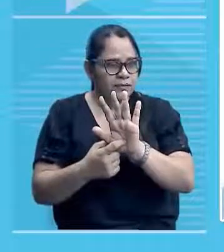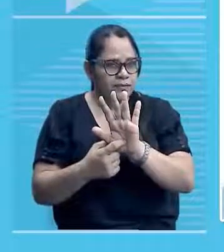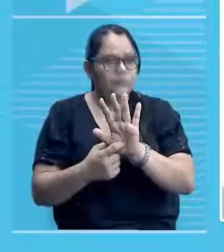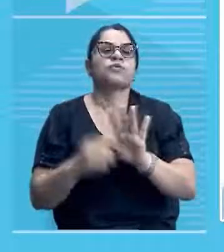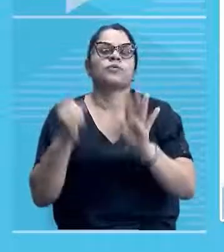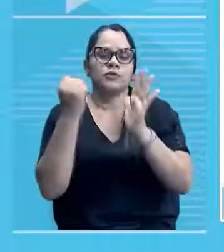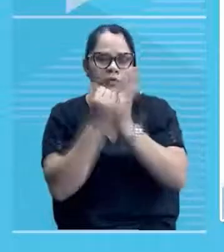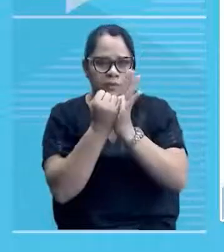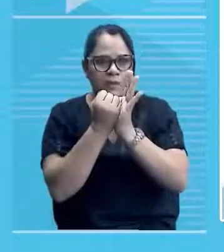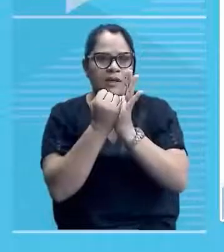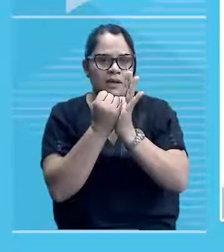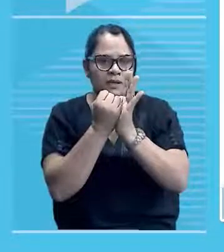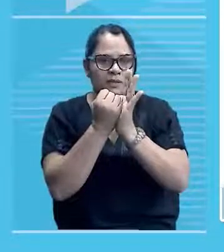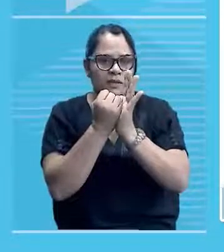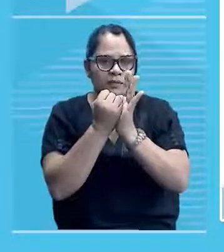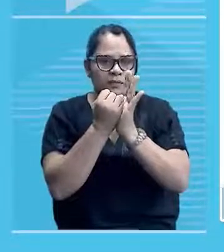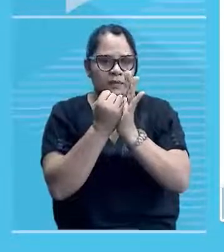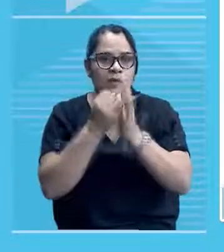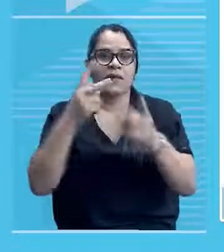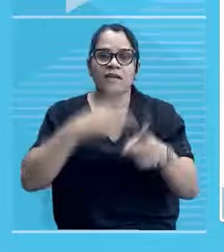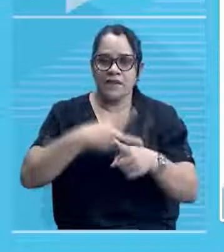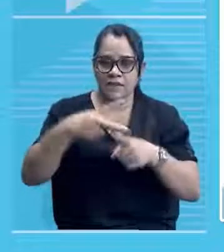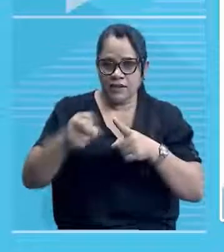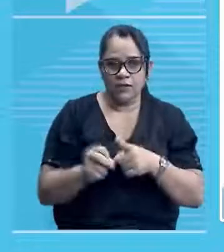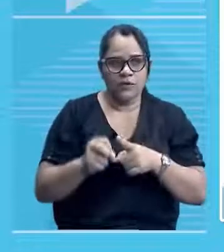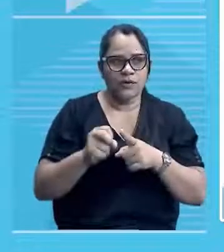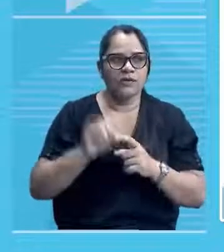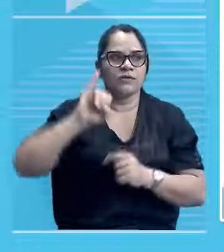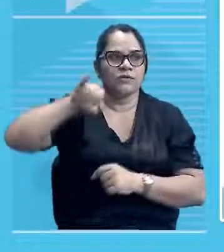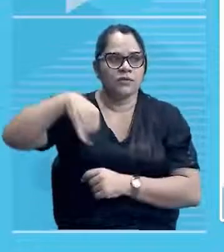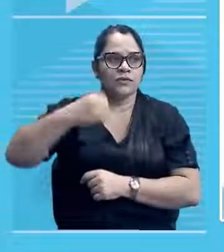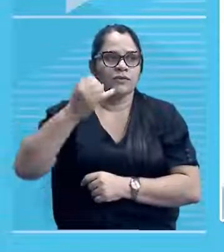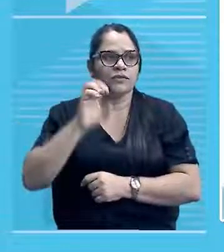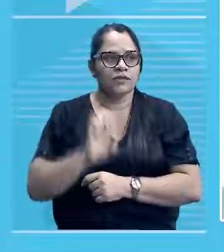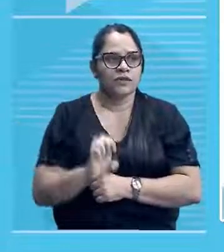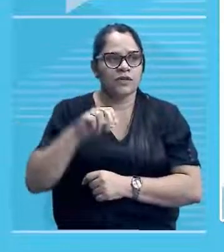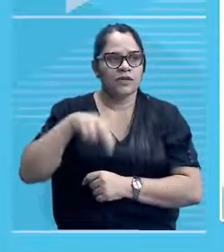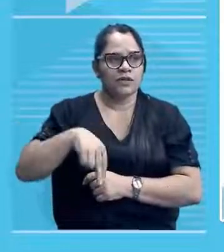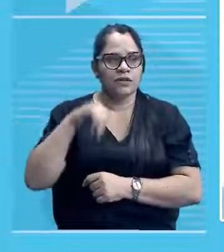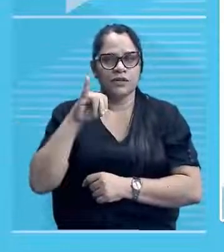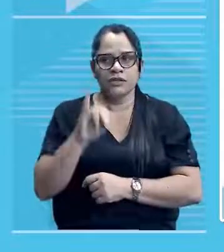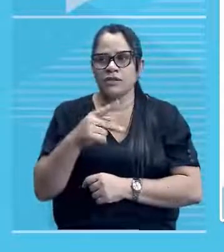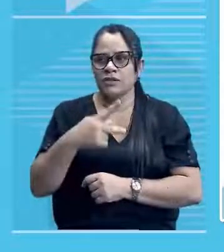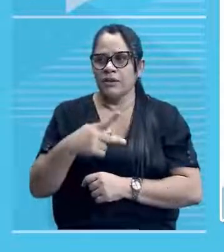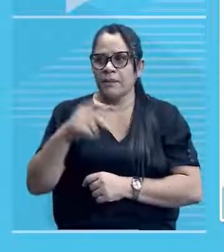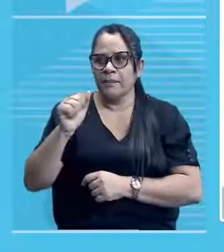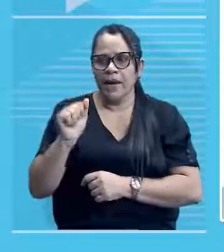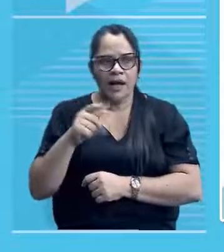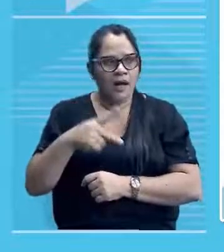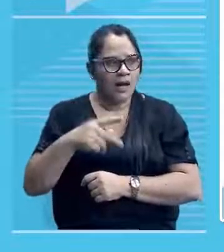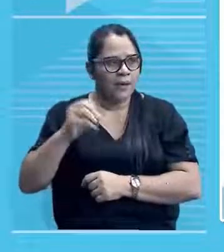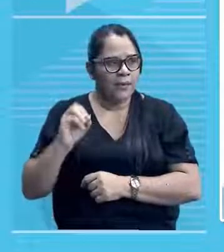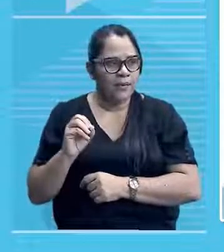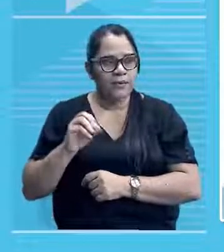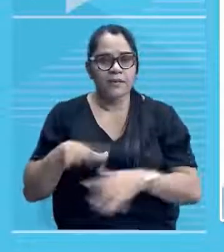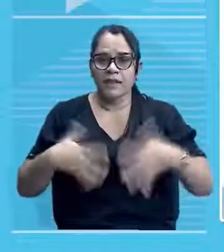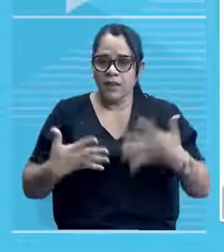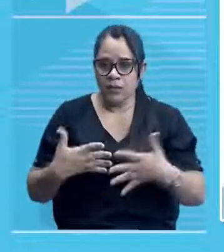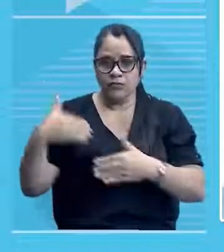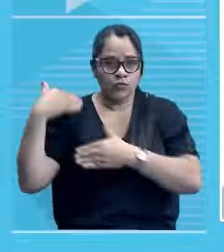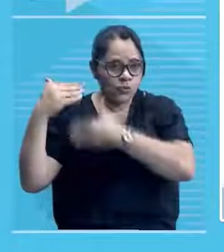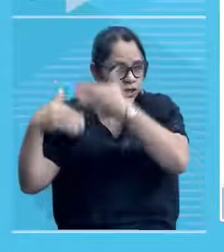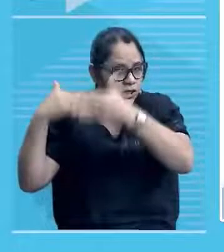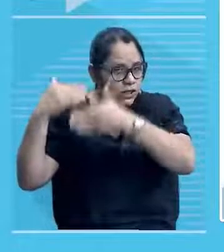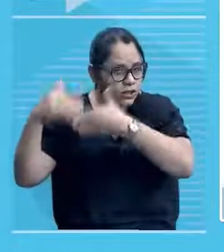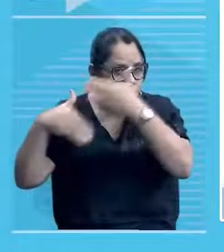Monumento, né? Heróis do Genipapo, né? Monumento Heróis do Genipapo. Então, durante o processo de